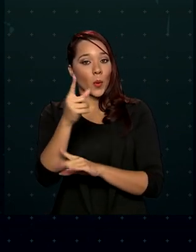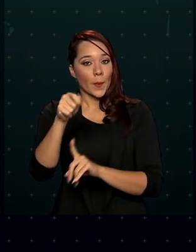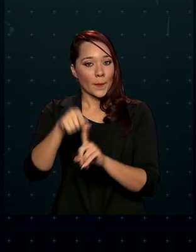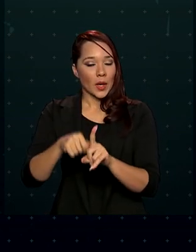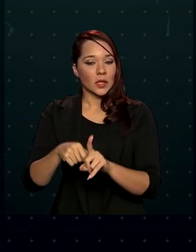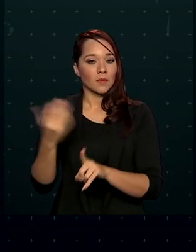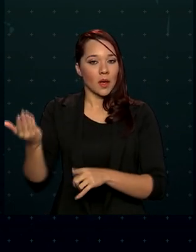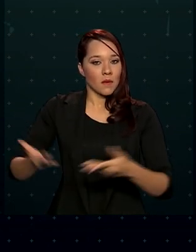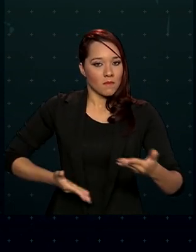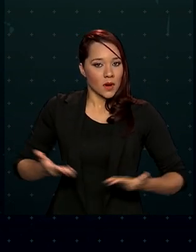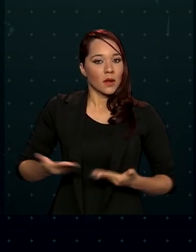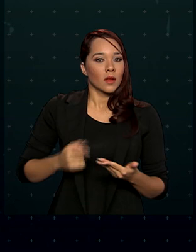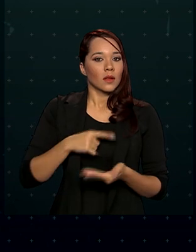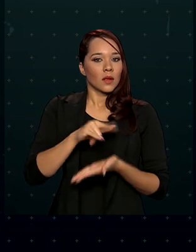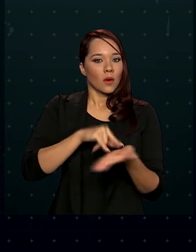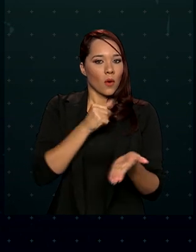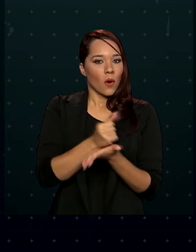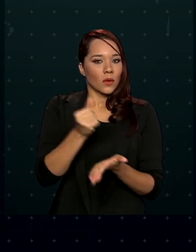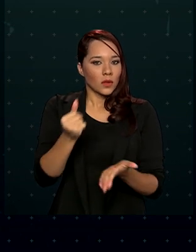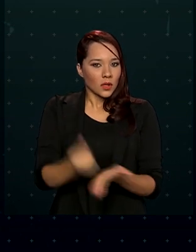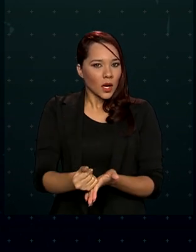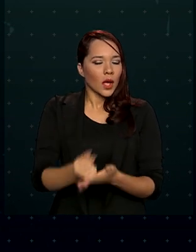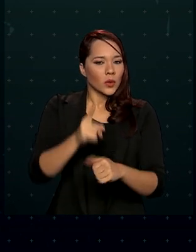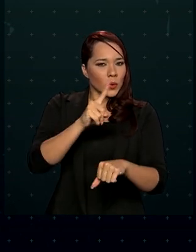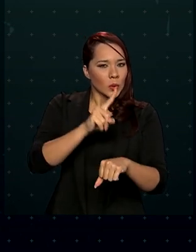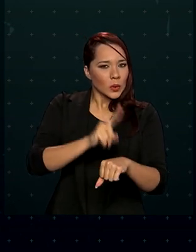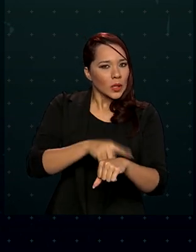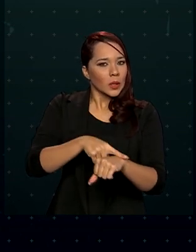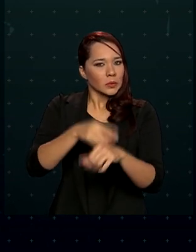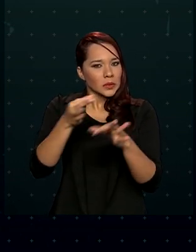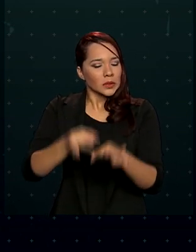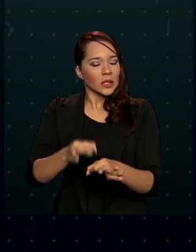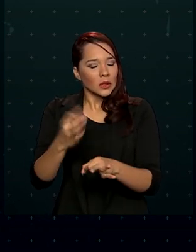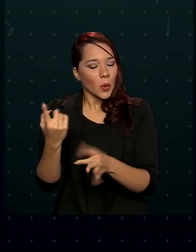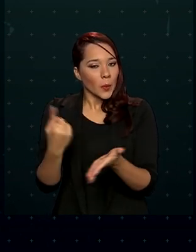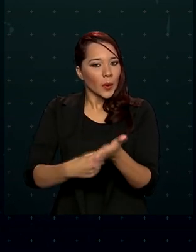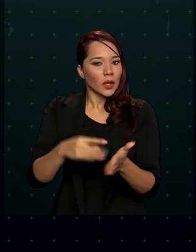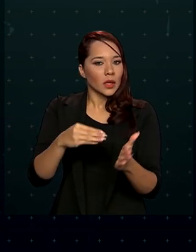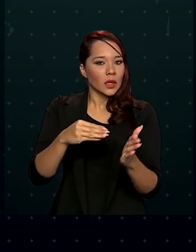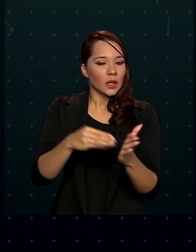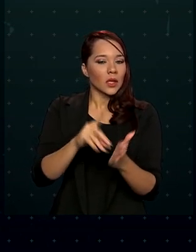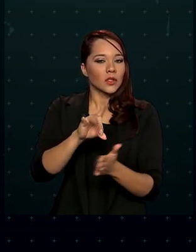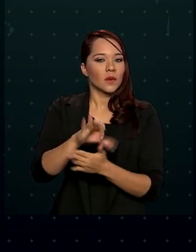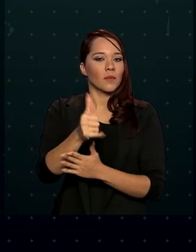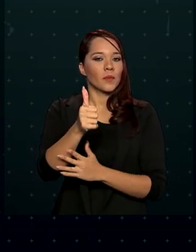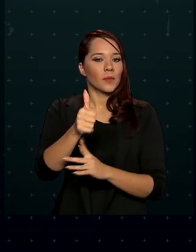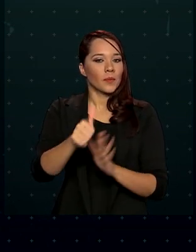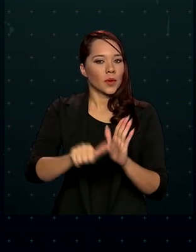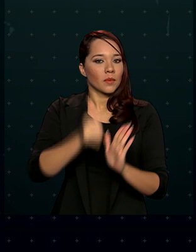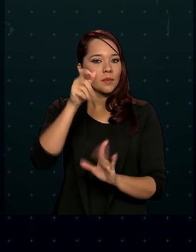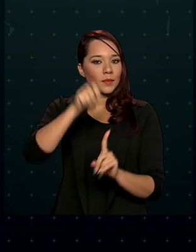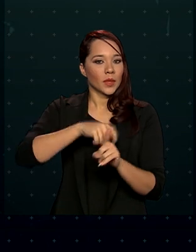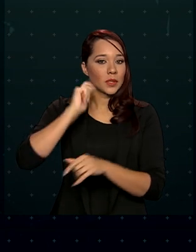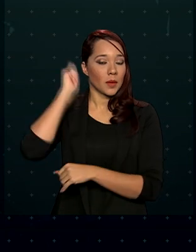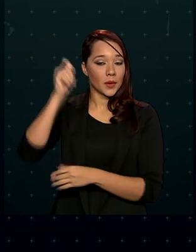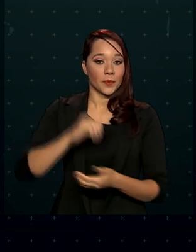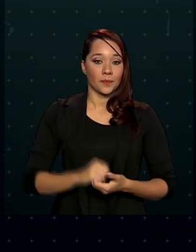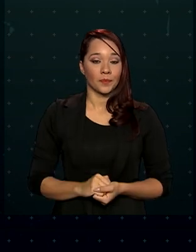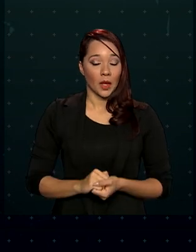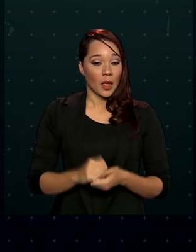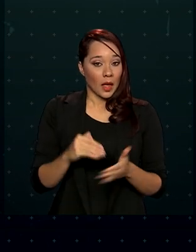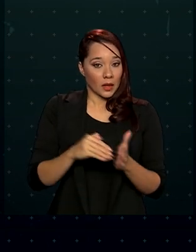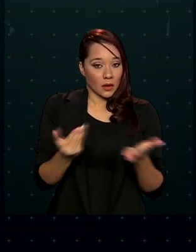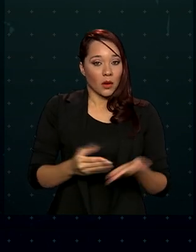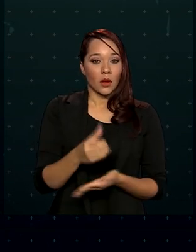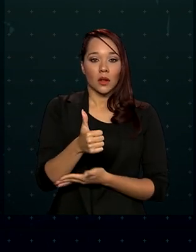empregados com contrato intermitente, firmado até 1º de abril. Até agora, 13 milhões de